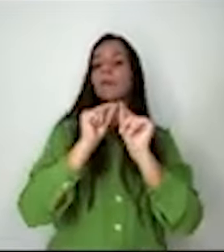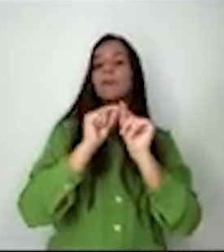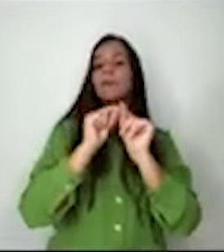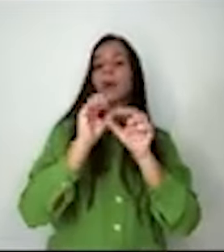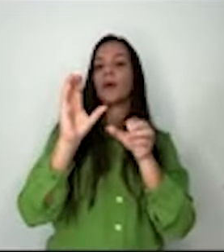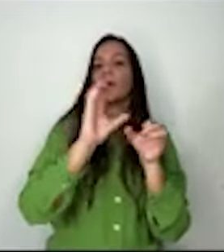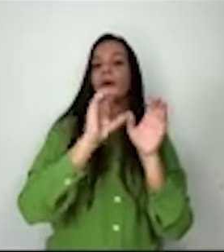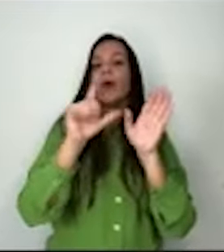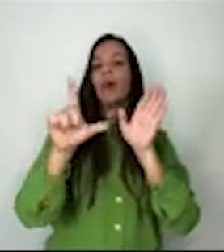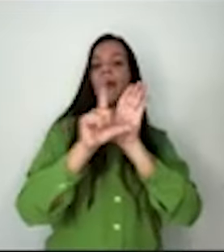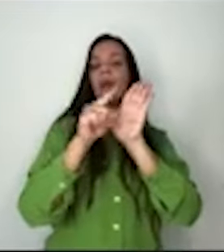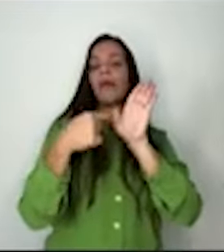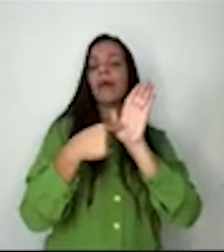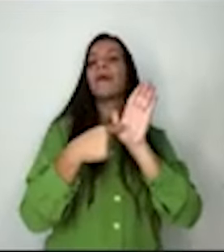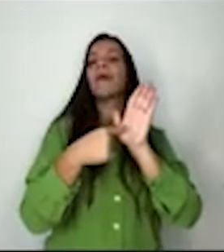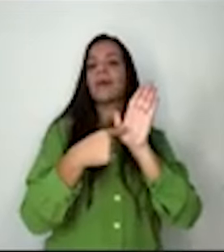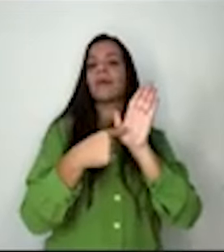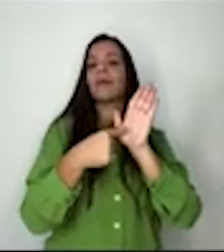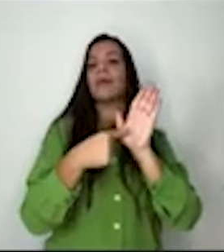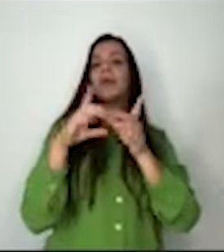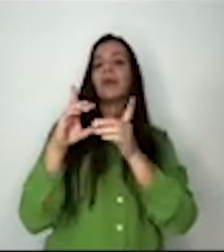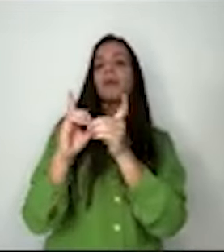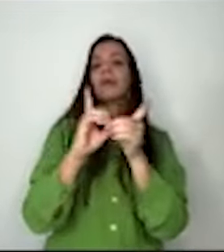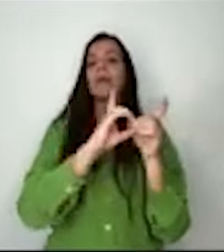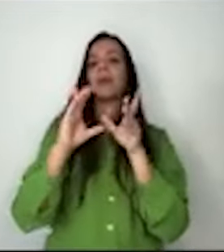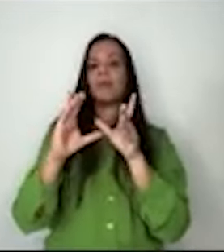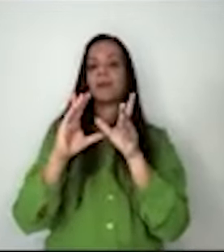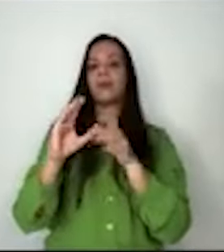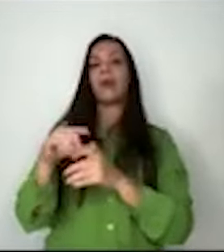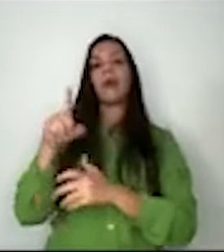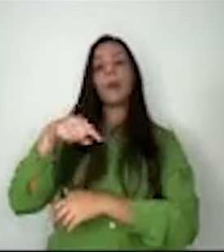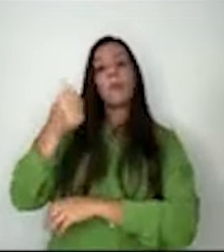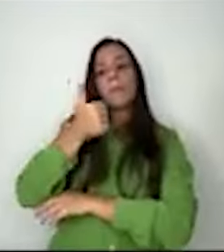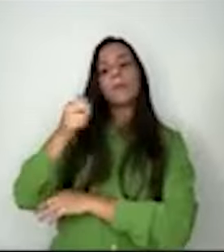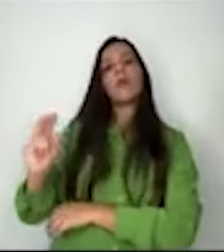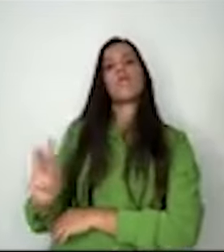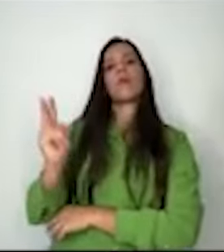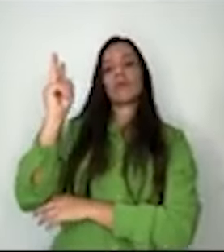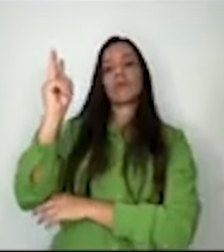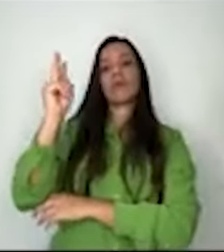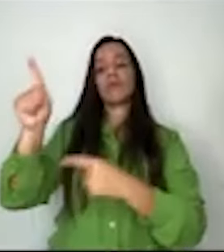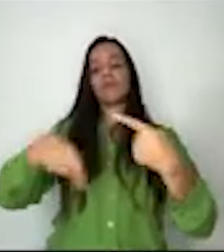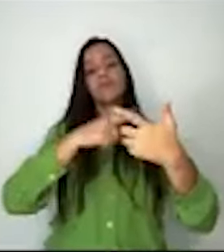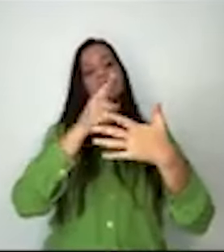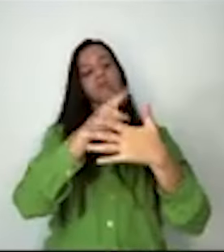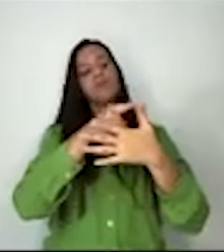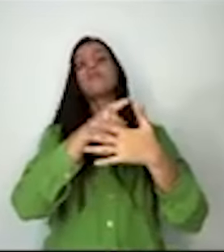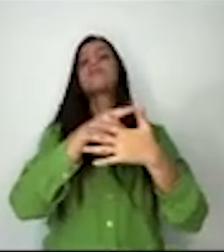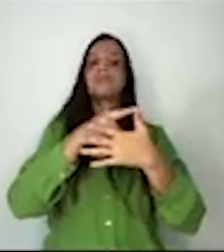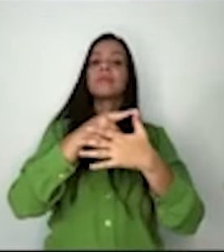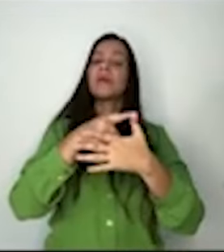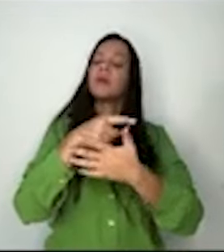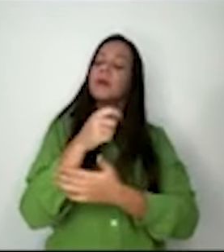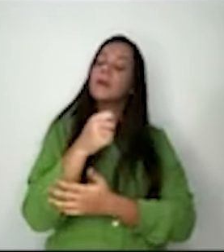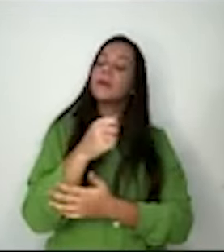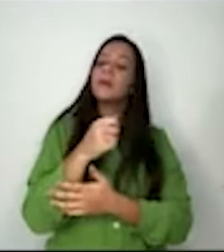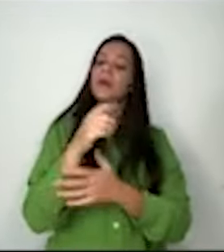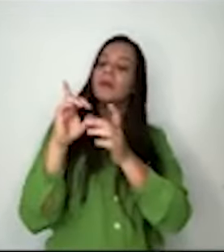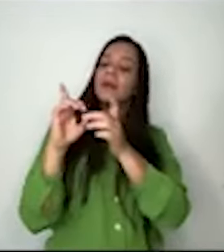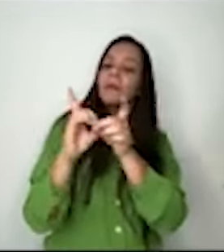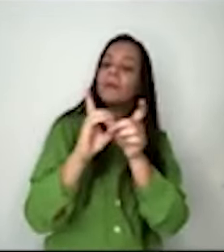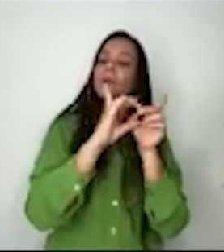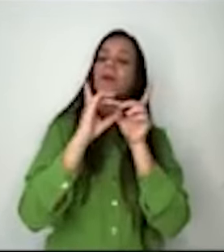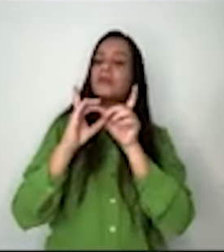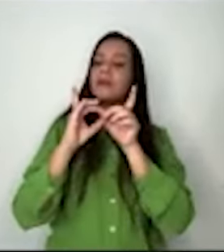que é a democracia constitucional. Esse é o primeiro valor que deve congregar todas as pessoas. A democracia